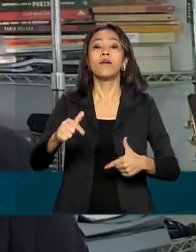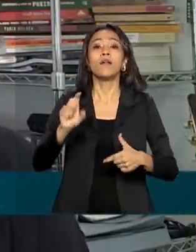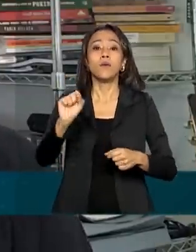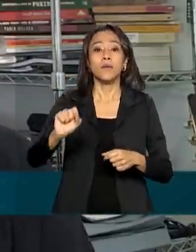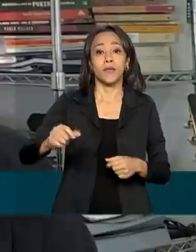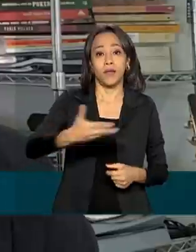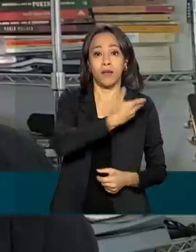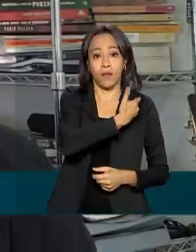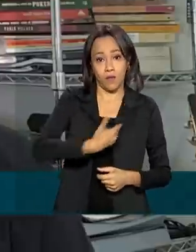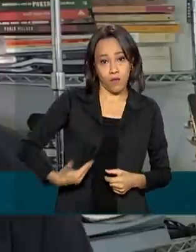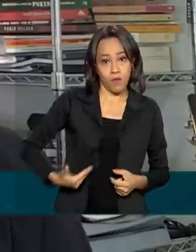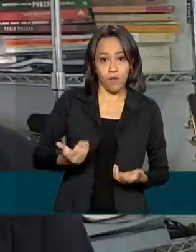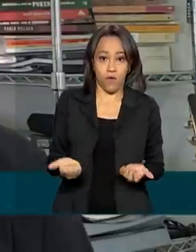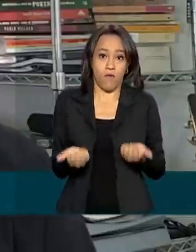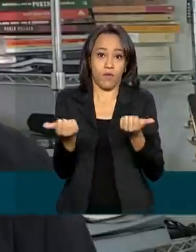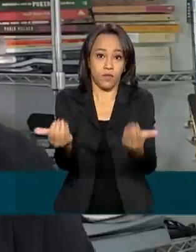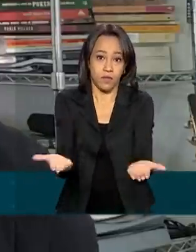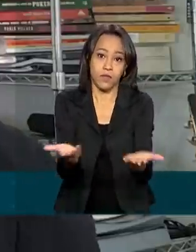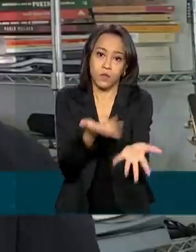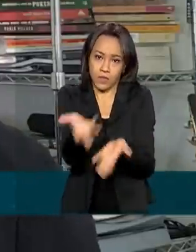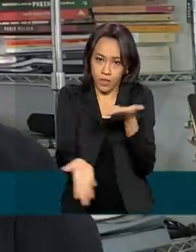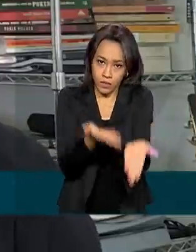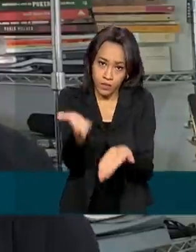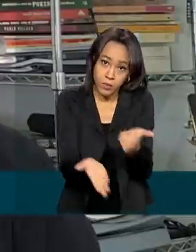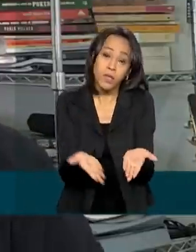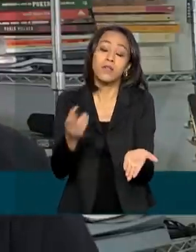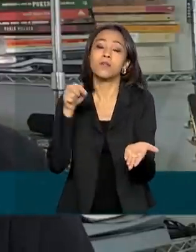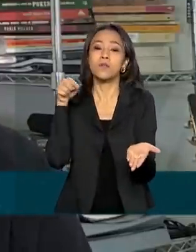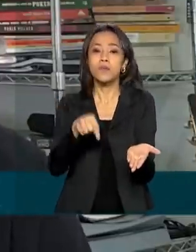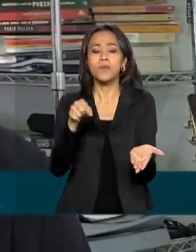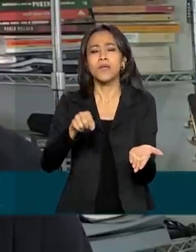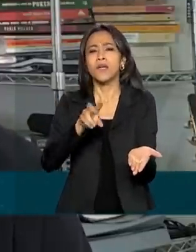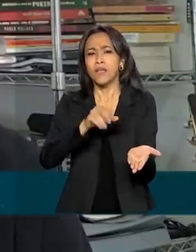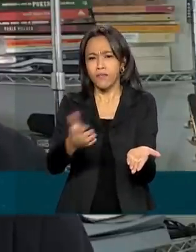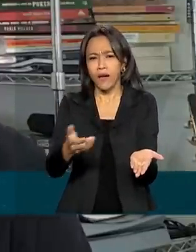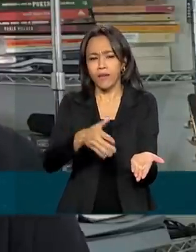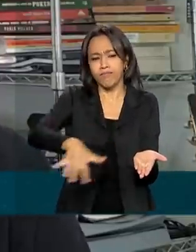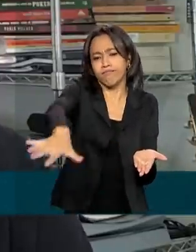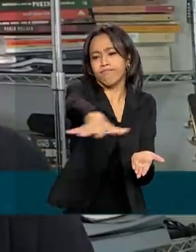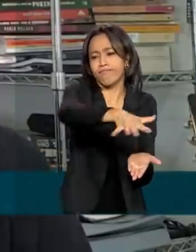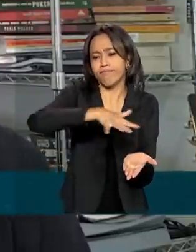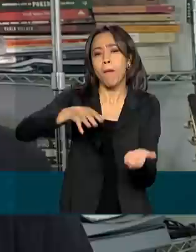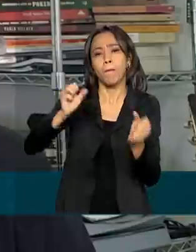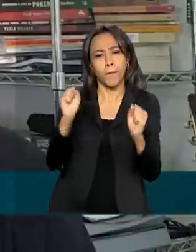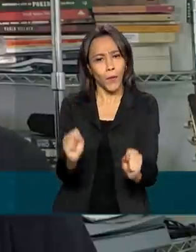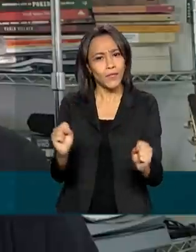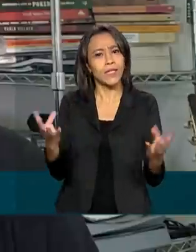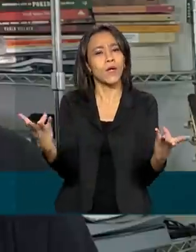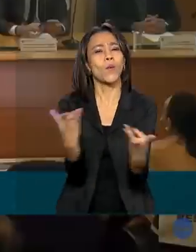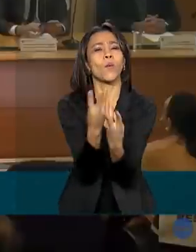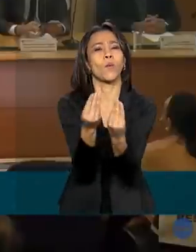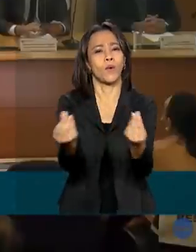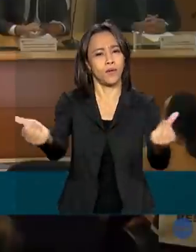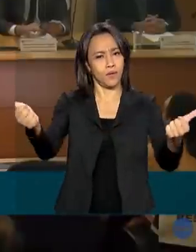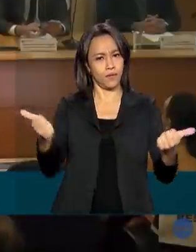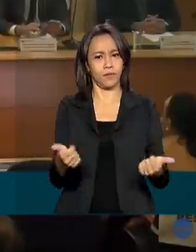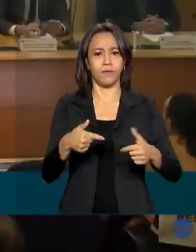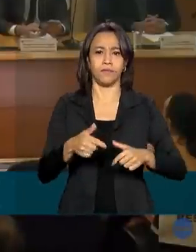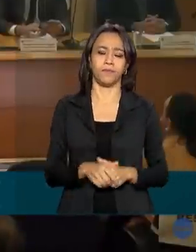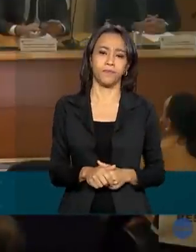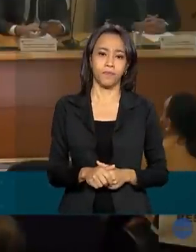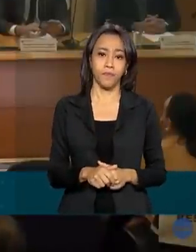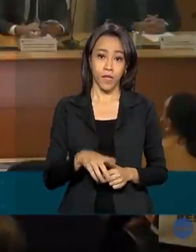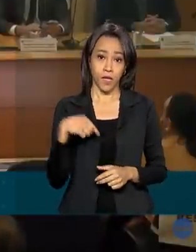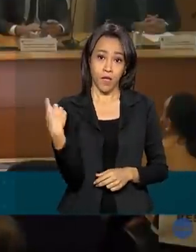uma melhor qualificação dos trabalhadores, os atendimentos ofertados à população poderão ter mais qualidade. Está se falando